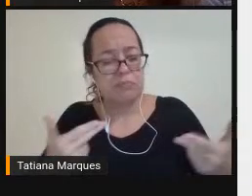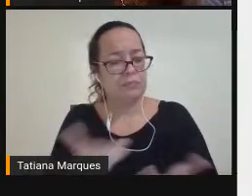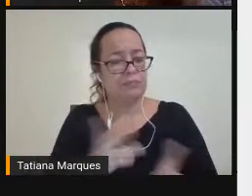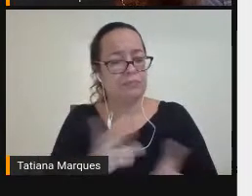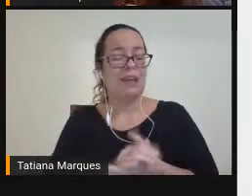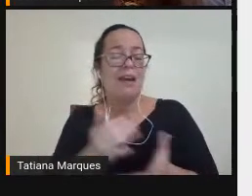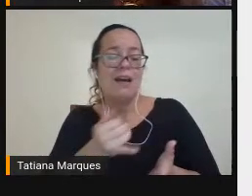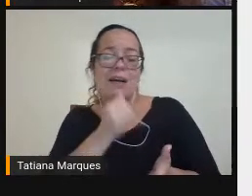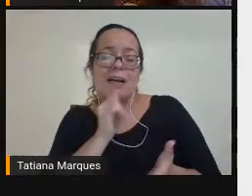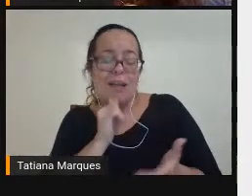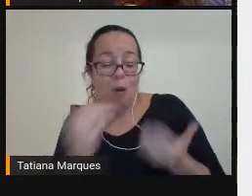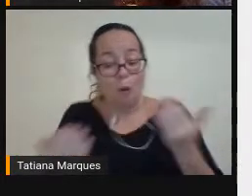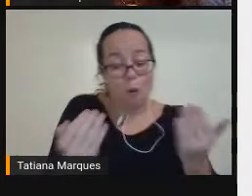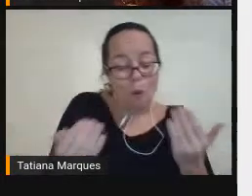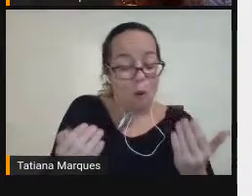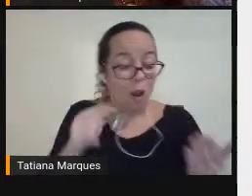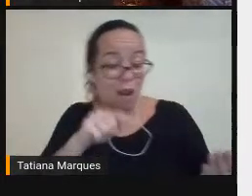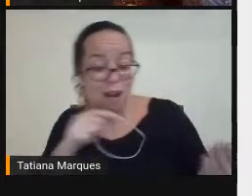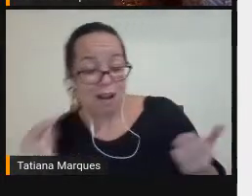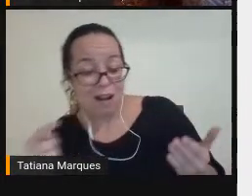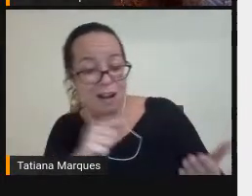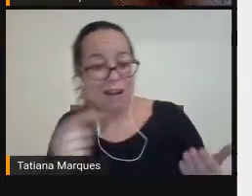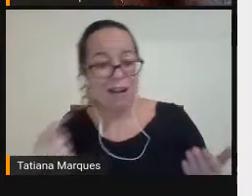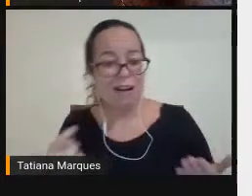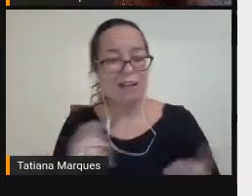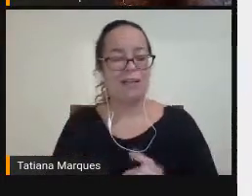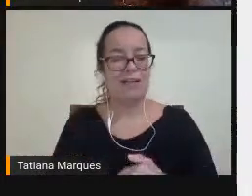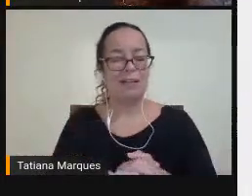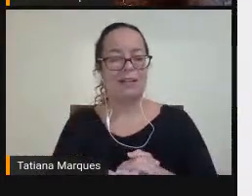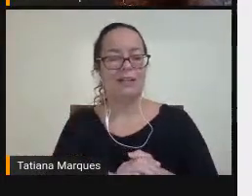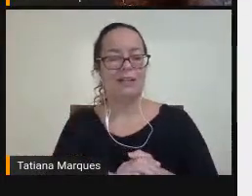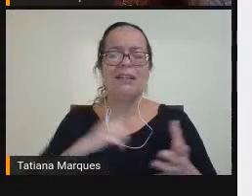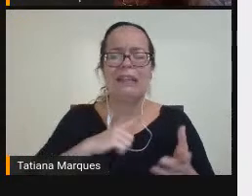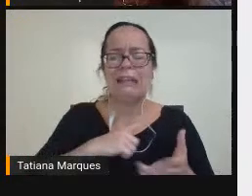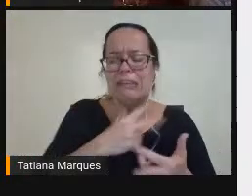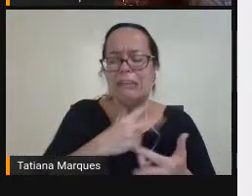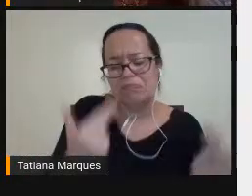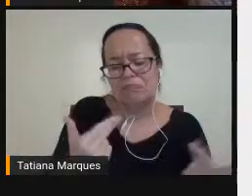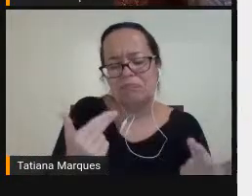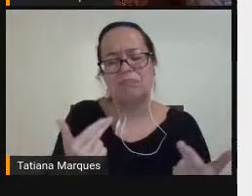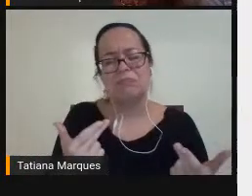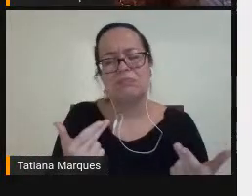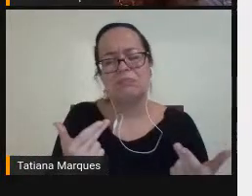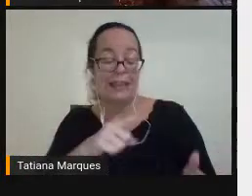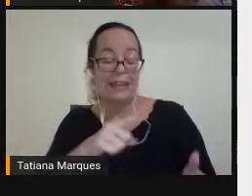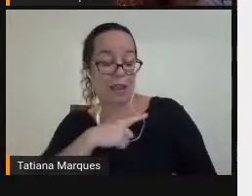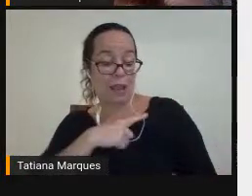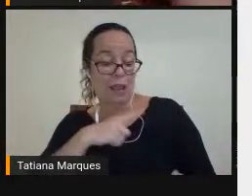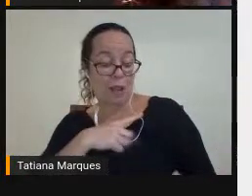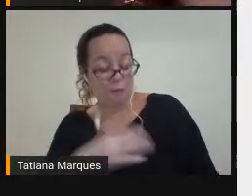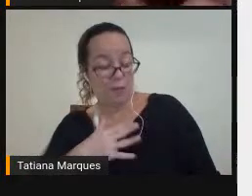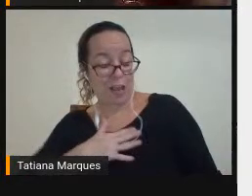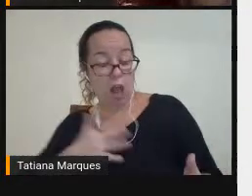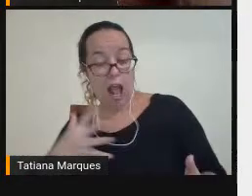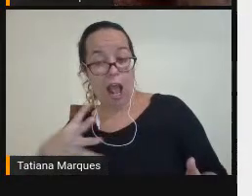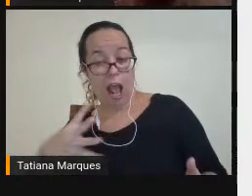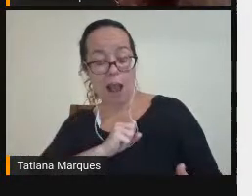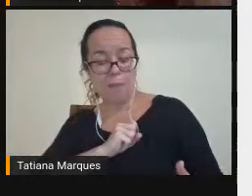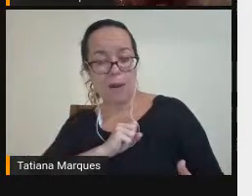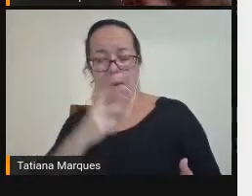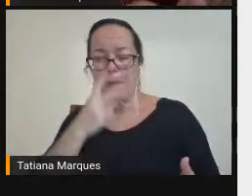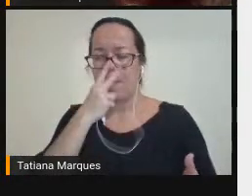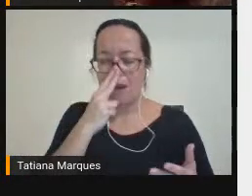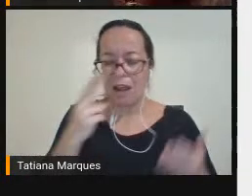É perfeita Tem um muito Olha só O labirinto Tem um muito bacana Que meu filho ama Que é Pareamento De